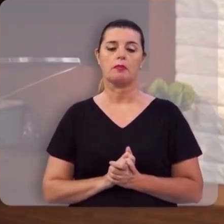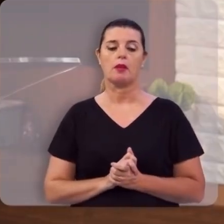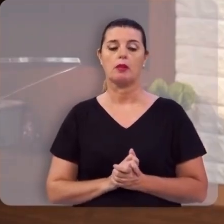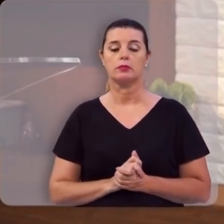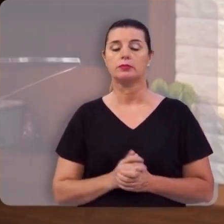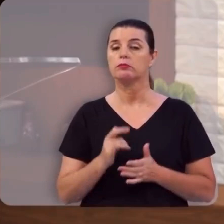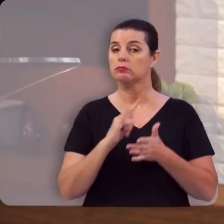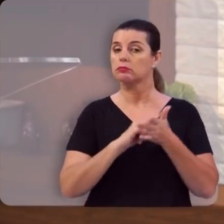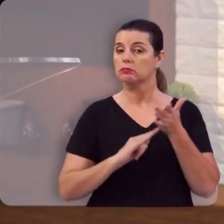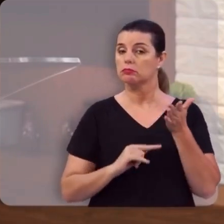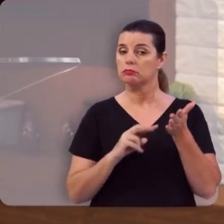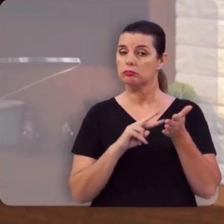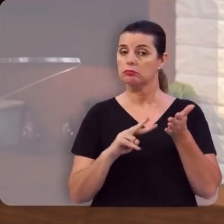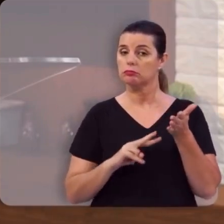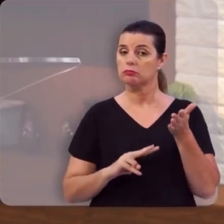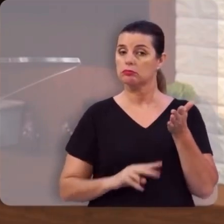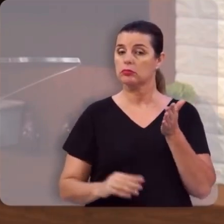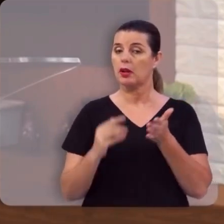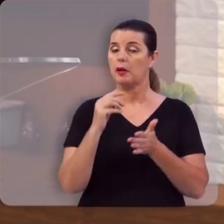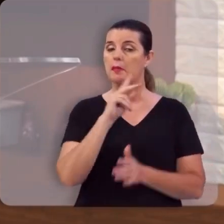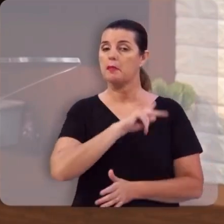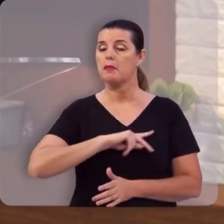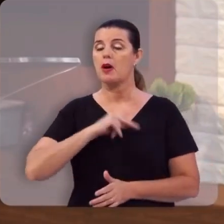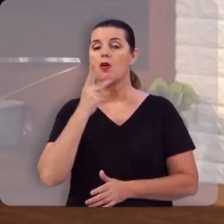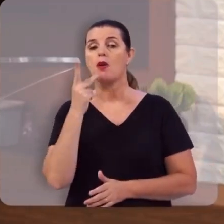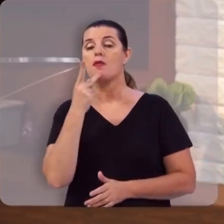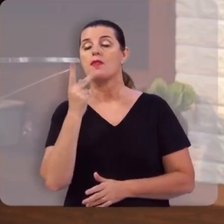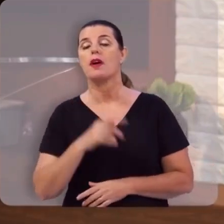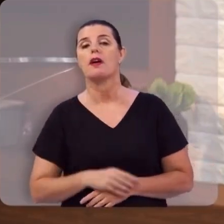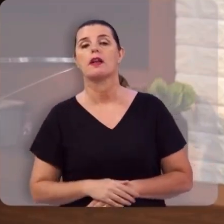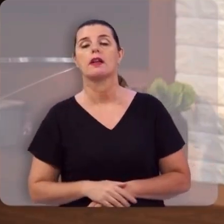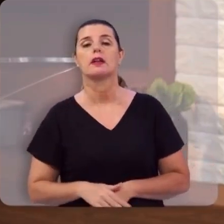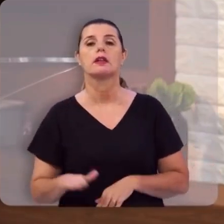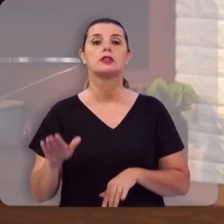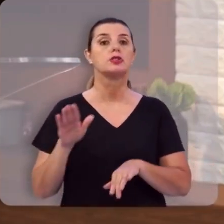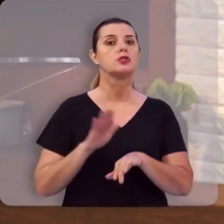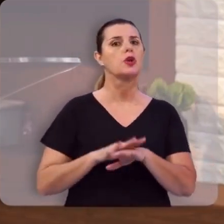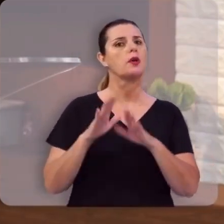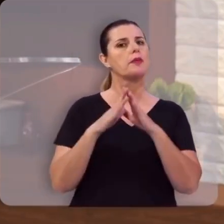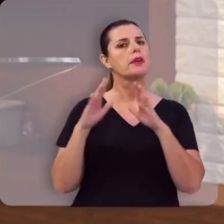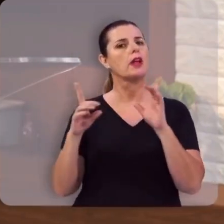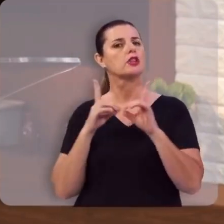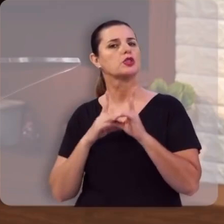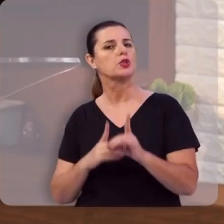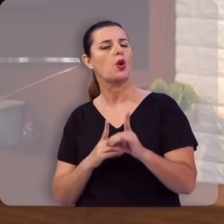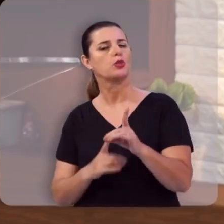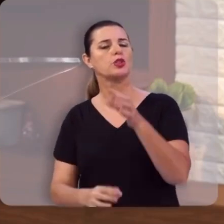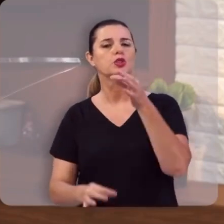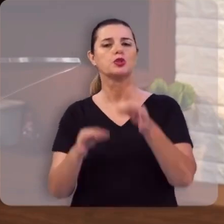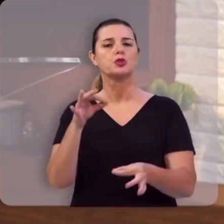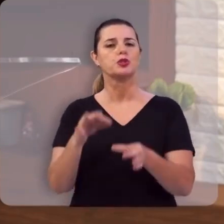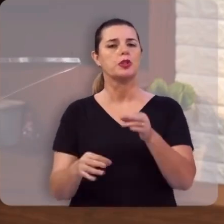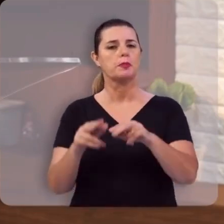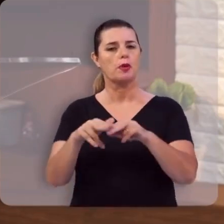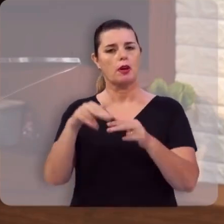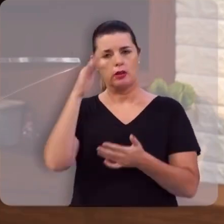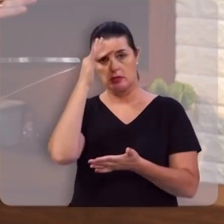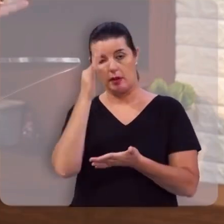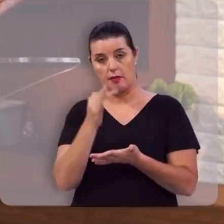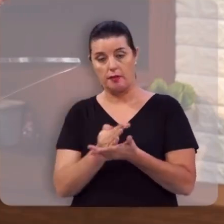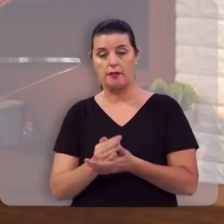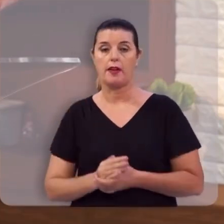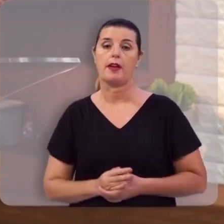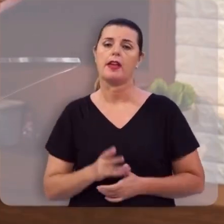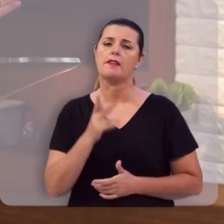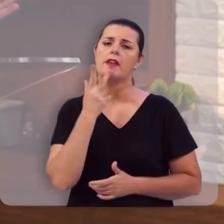No texto lido, o apóstolo Paulo vai tratar desta grande doutrina da justificação pela fé, que já